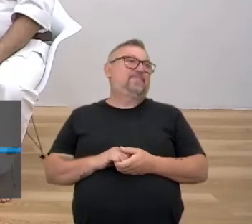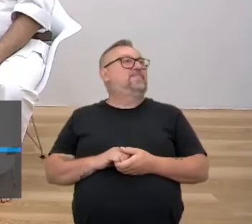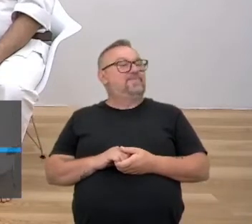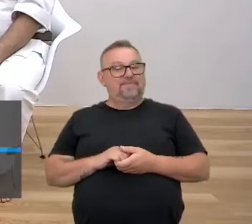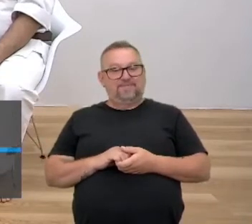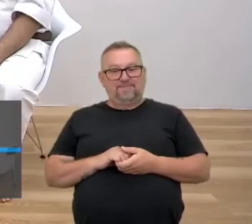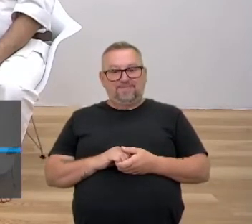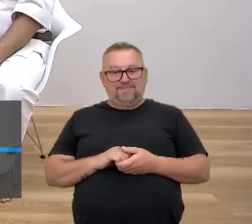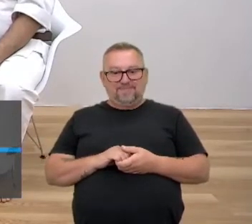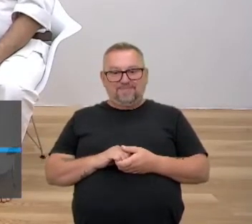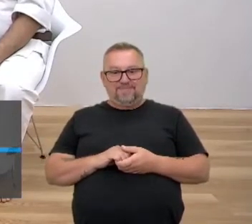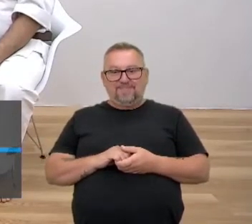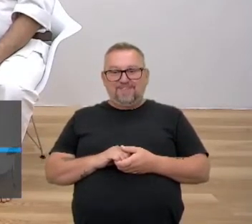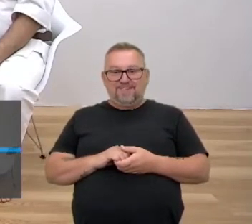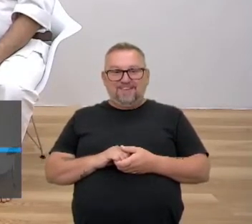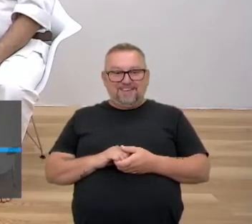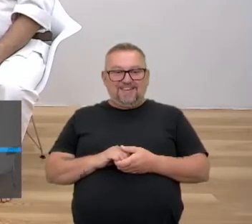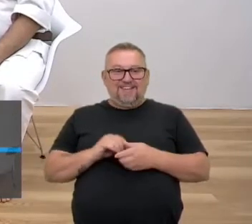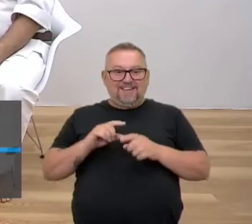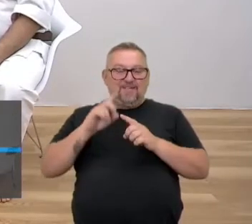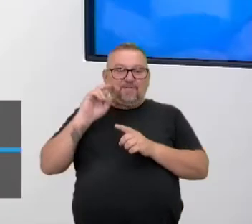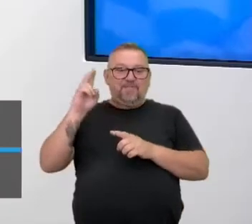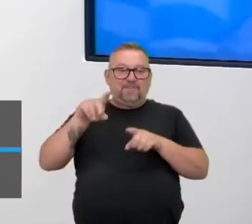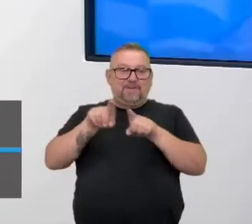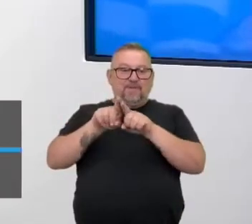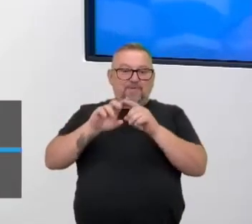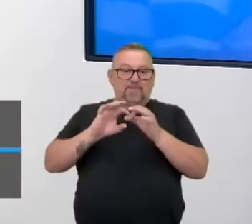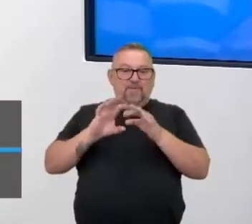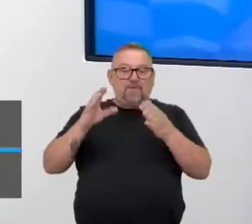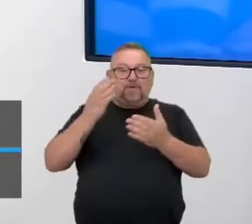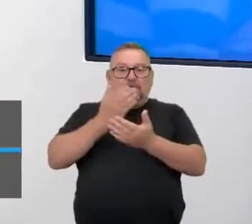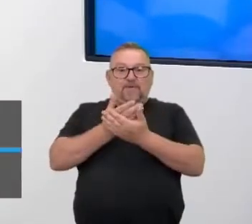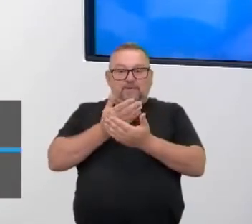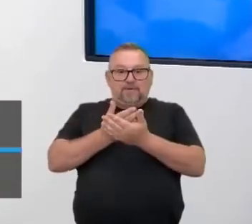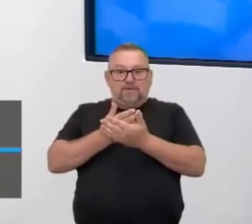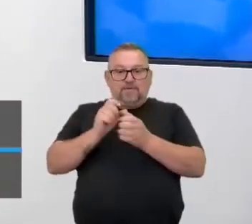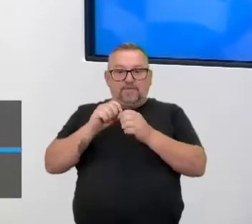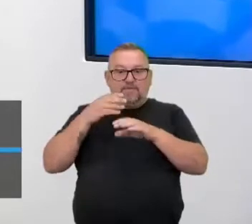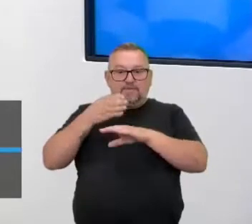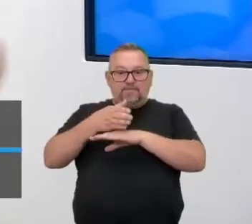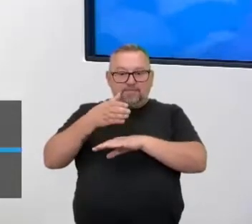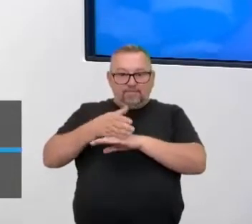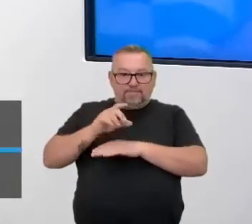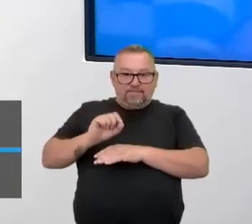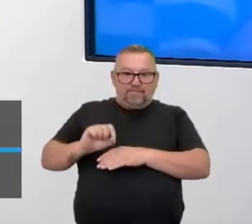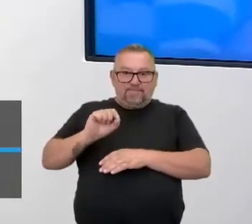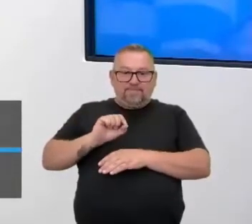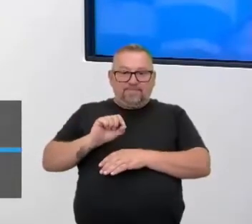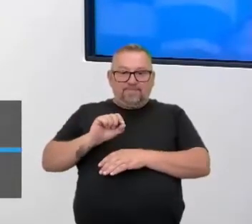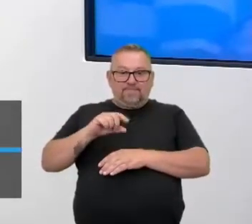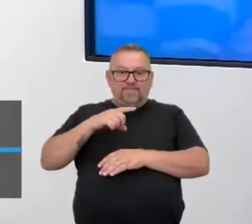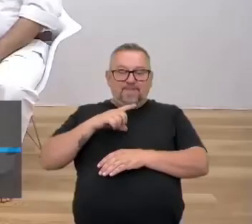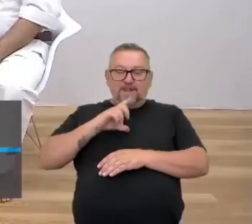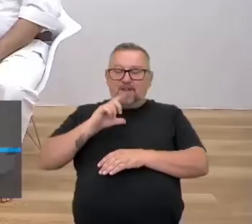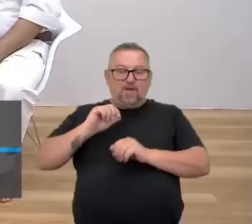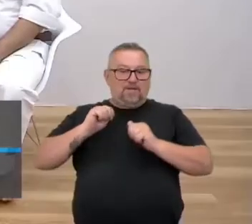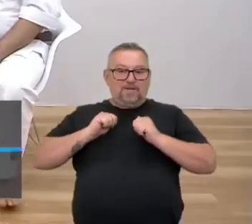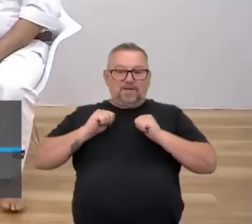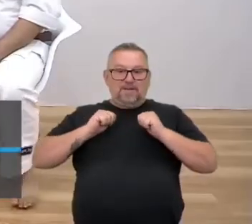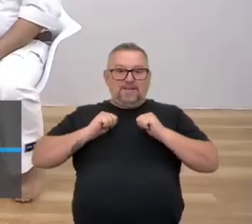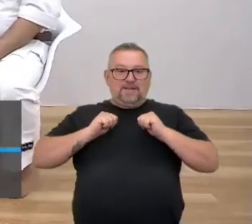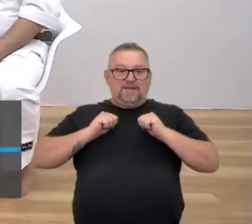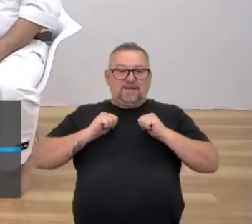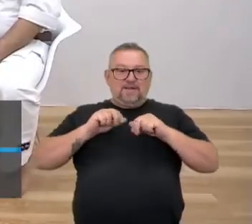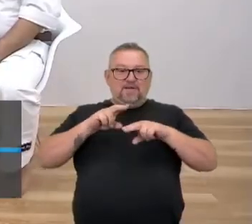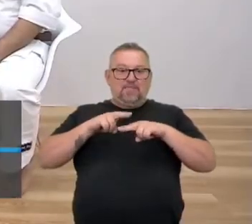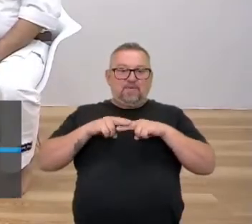ainda no karate, né? Não sou ainda. Na verdade, ele só quer provar que ele tá aqui nas aulas que fazem parte de educação física, de que ele não é sedentário. Então. Por